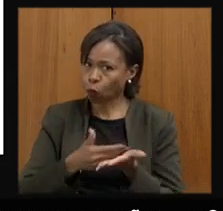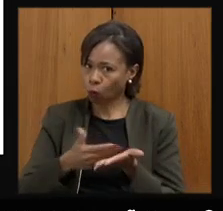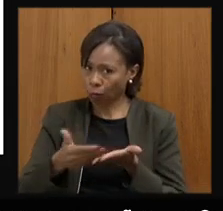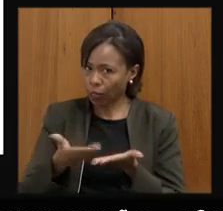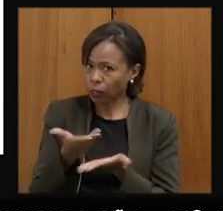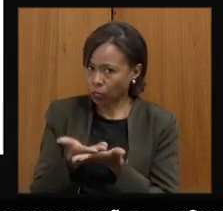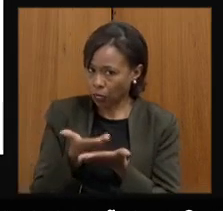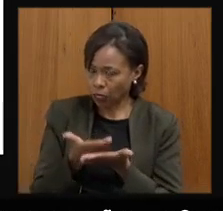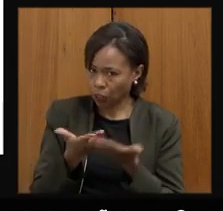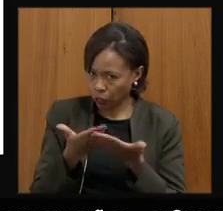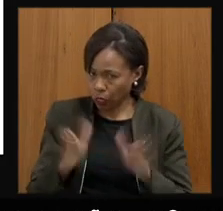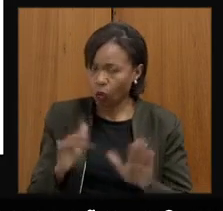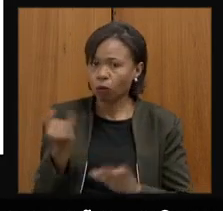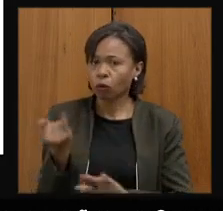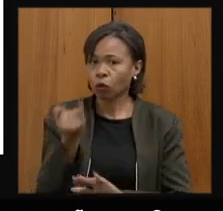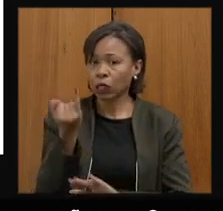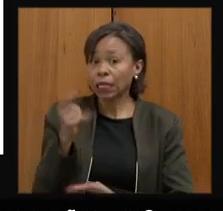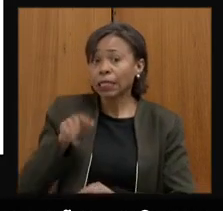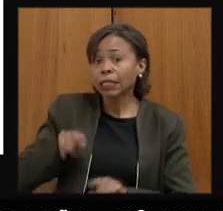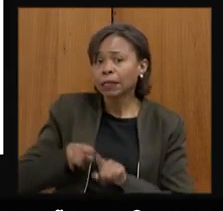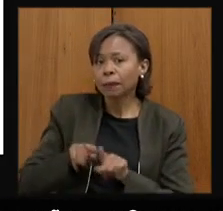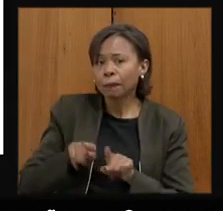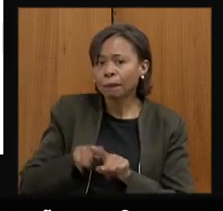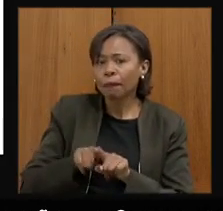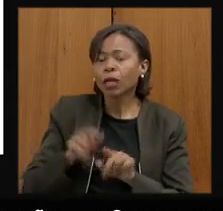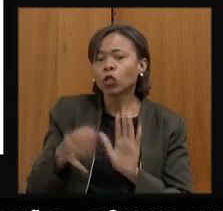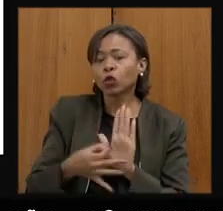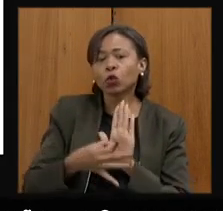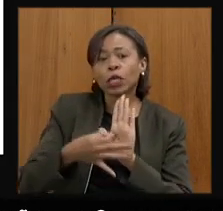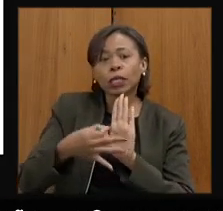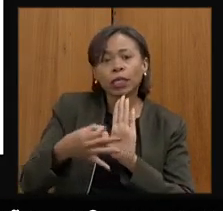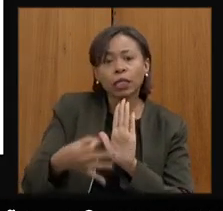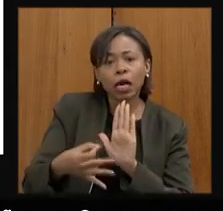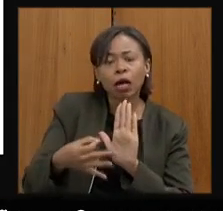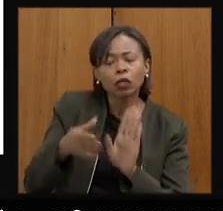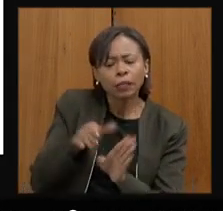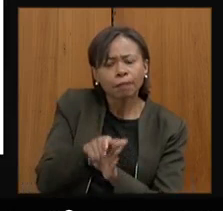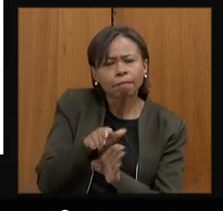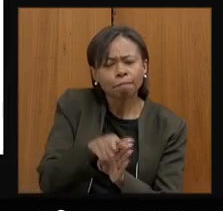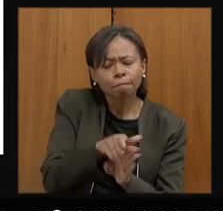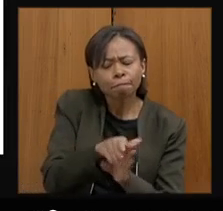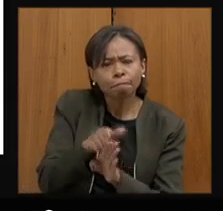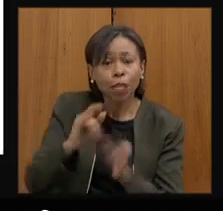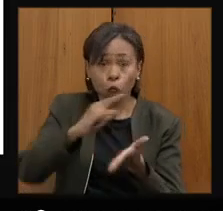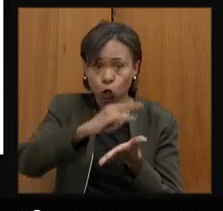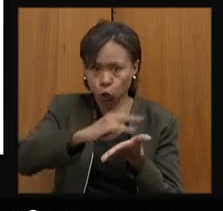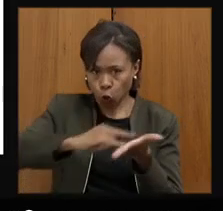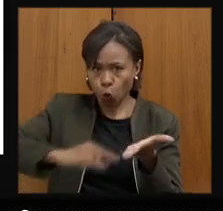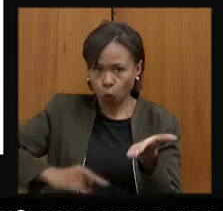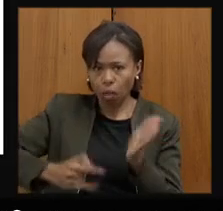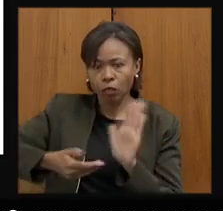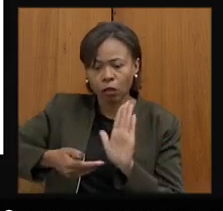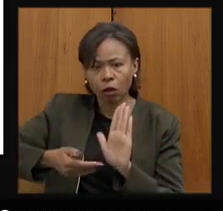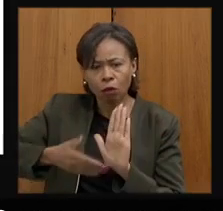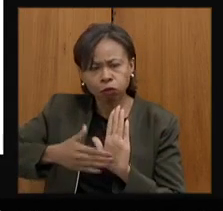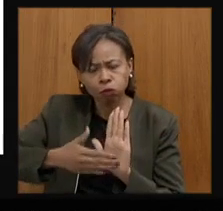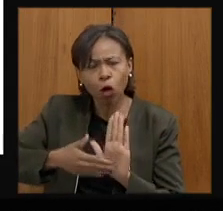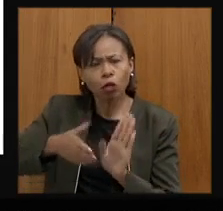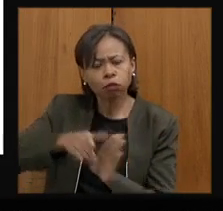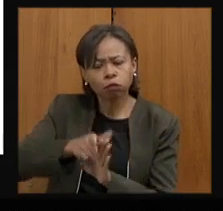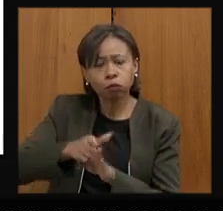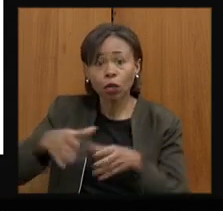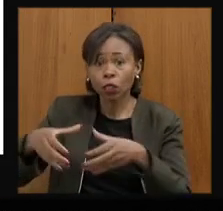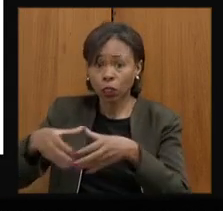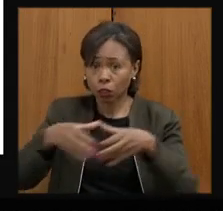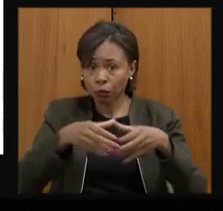Publicamos também, divulgamos esse guia com sugestões de atividades e documentos orientadores para essa integração das equipes e um apoio